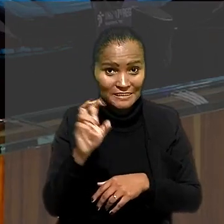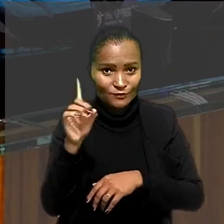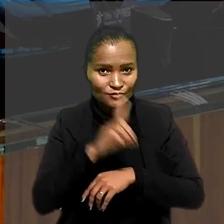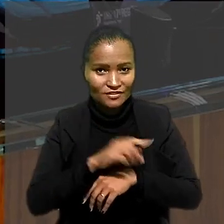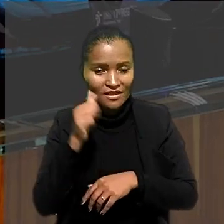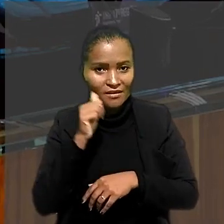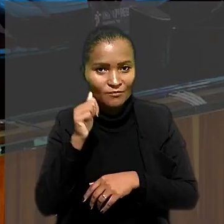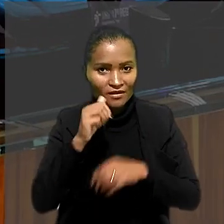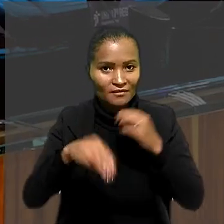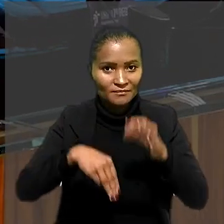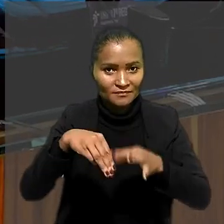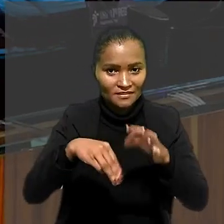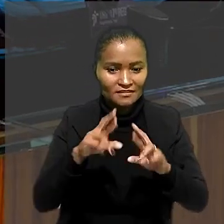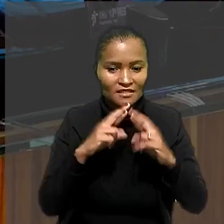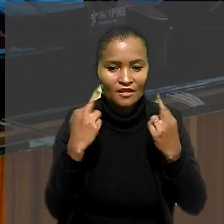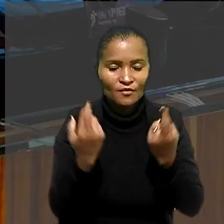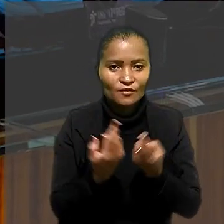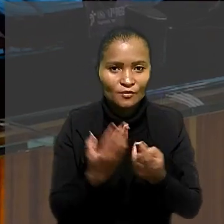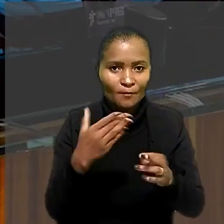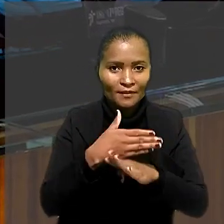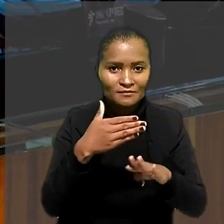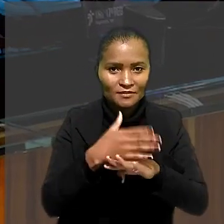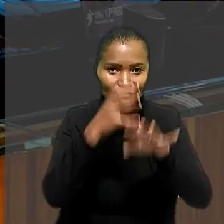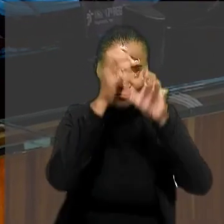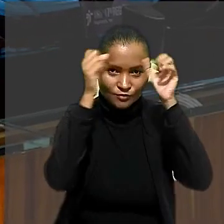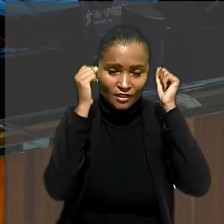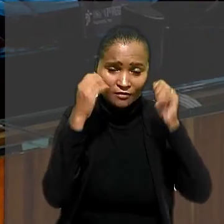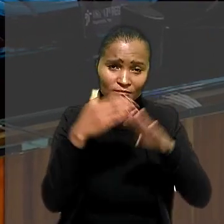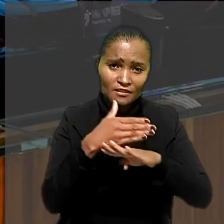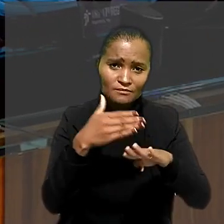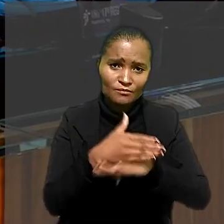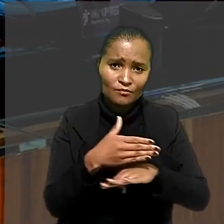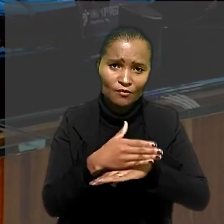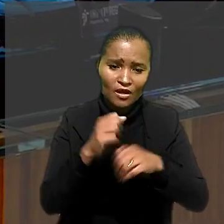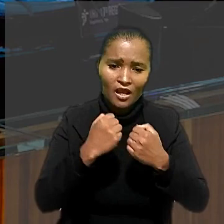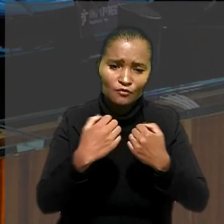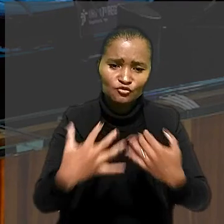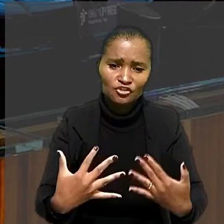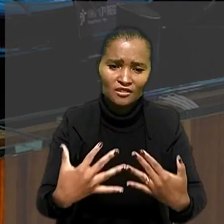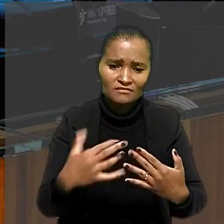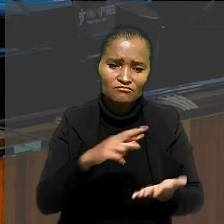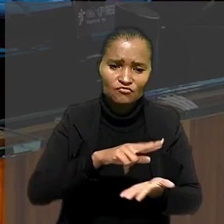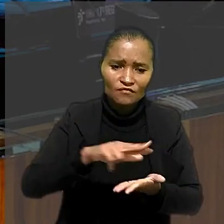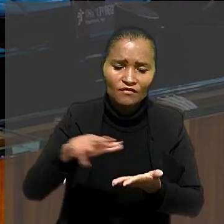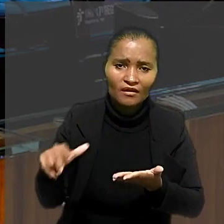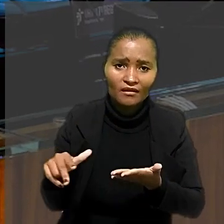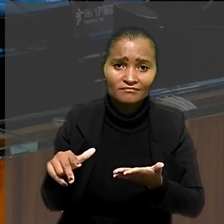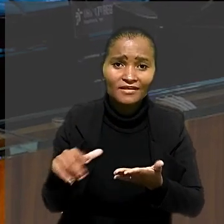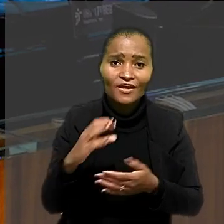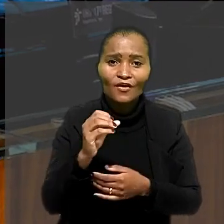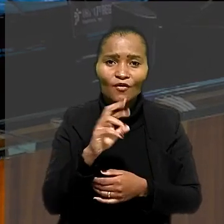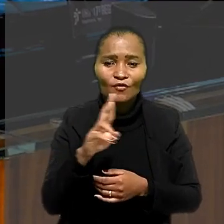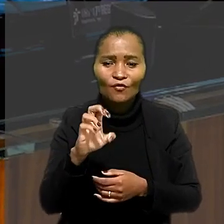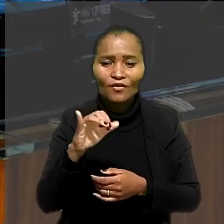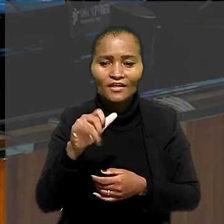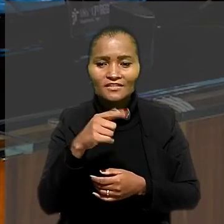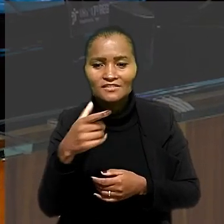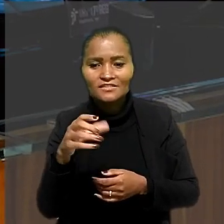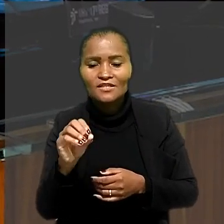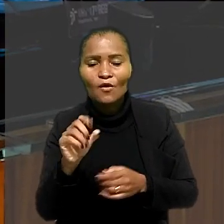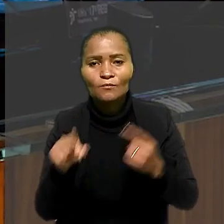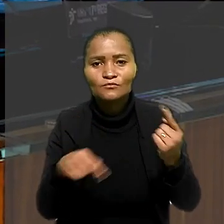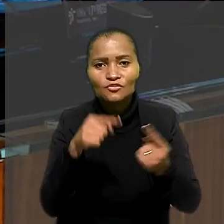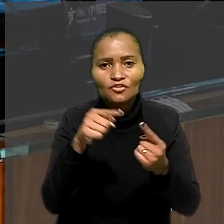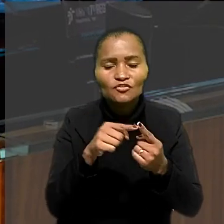ministra se reuniu com integrantes do tribunal e participou de diversas audiências. A correição tem como objetivo examinar o